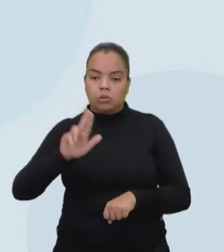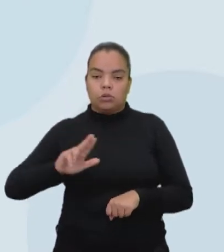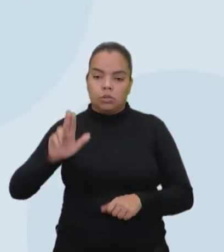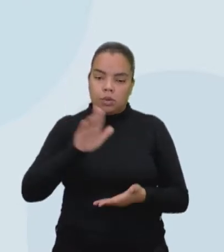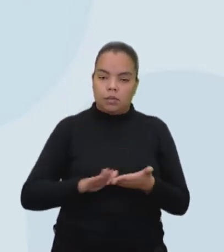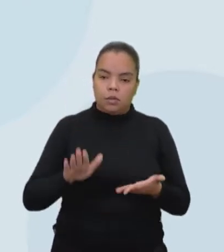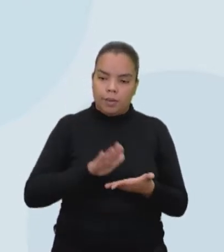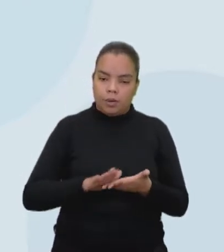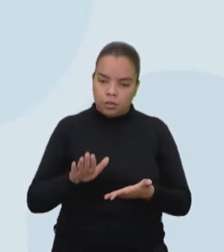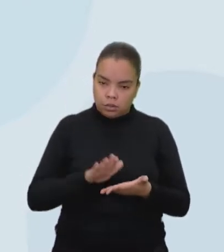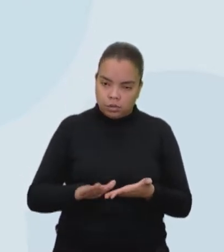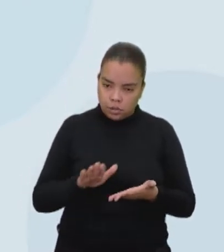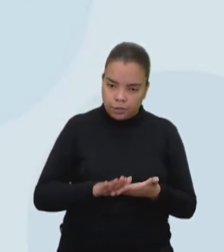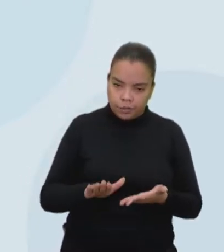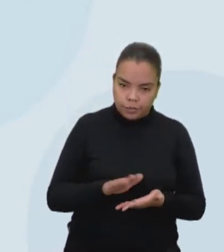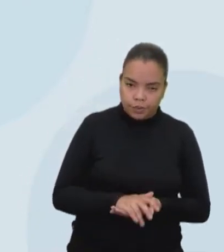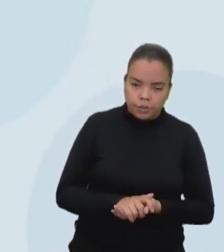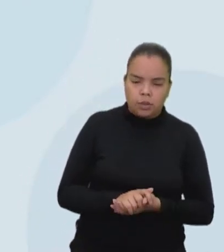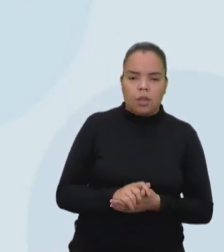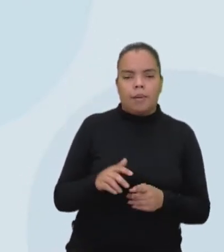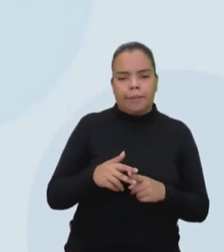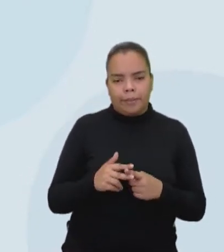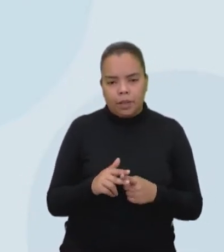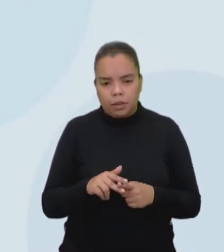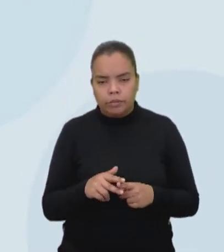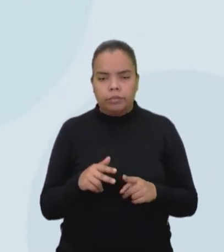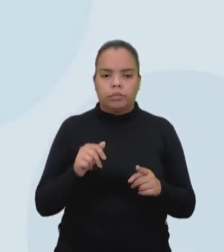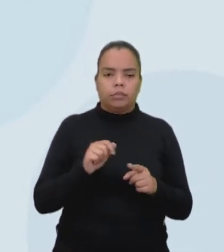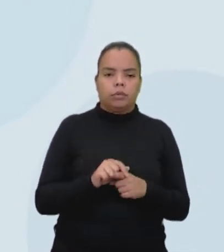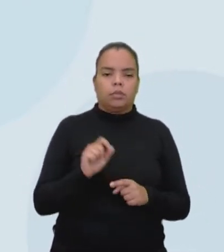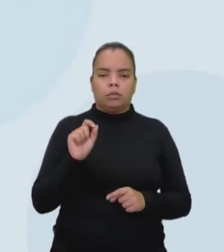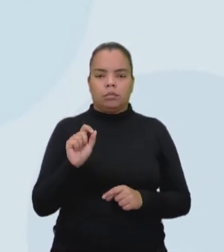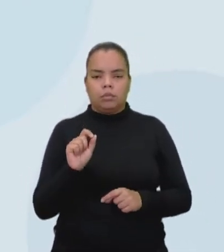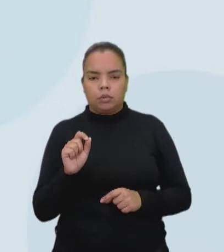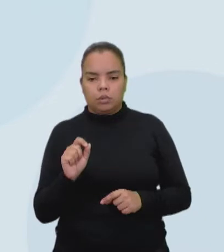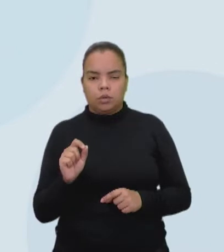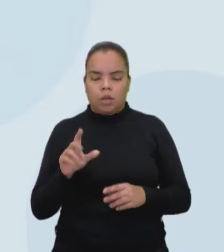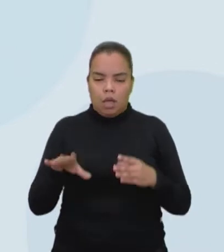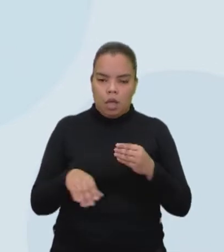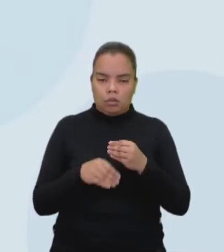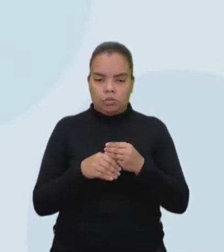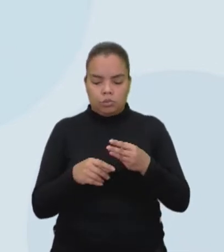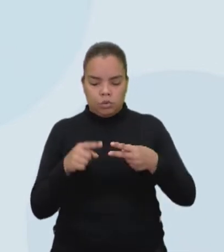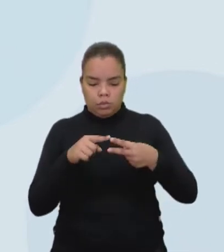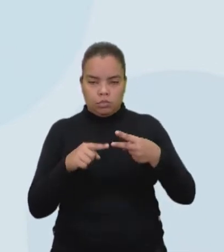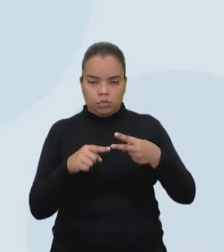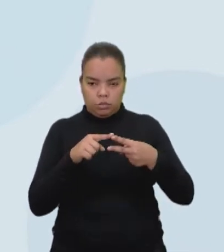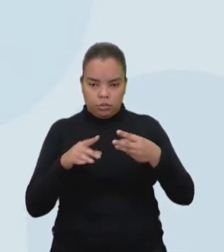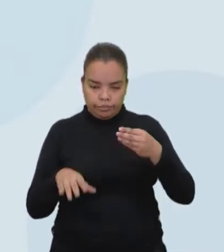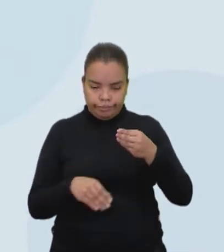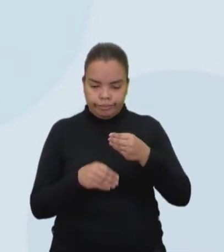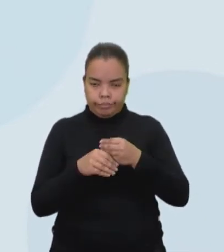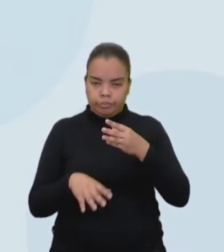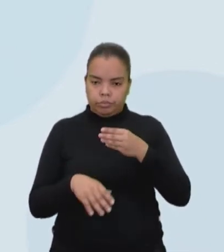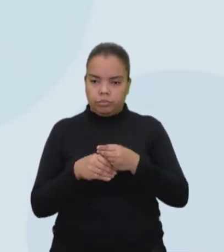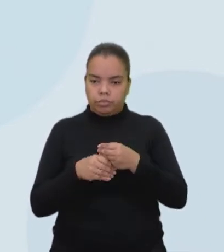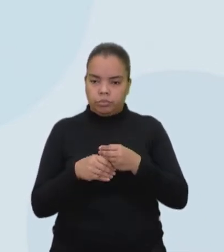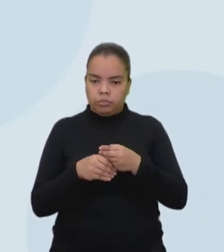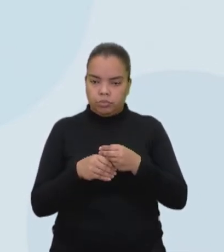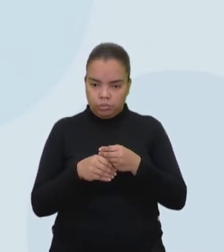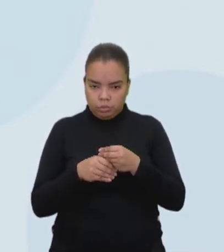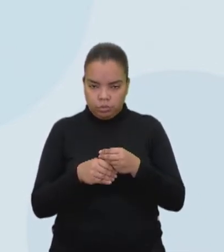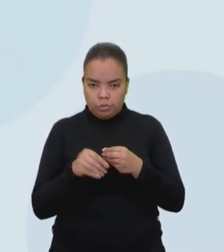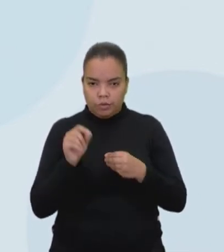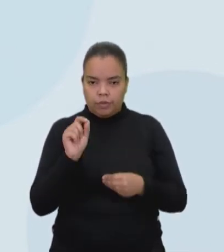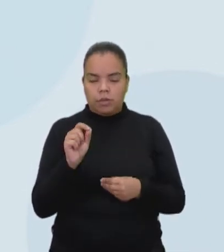aí pode ser instrumentos, máquinas, o local, a matéria-prima. A junção desses dois custos faz com que eu